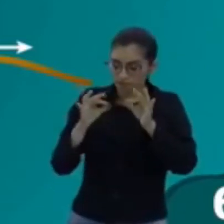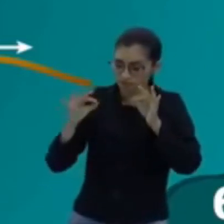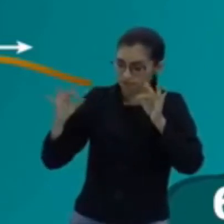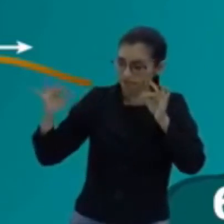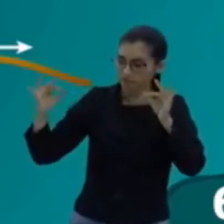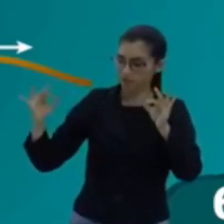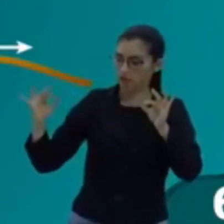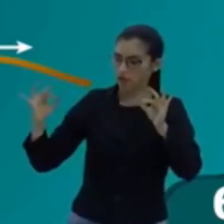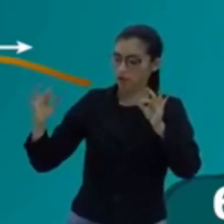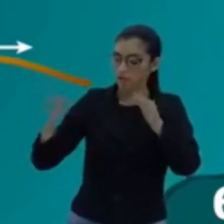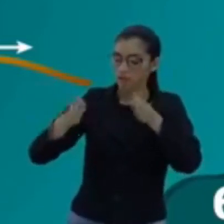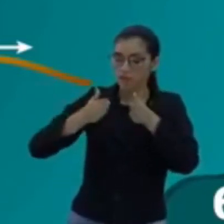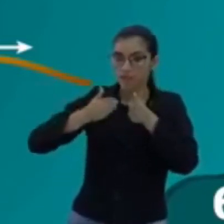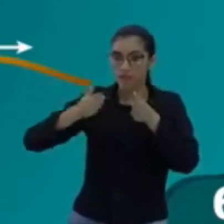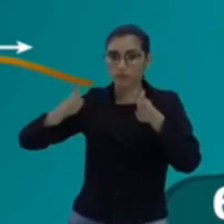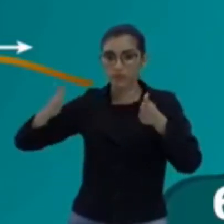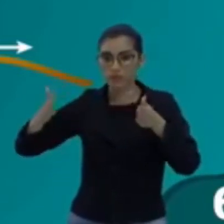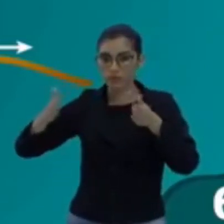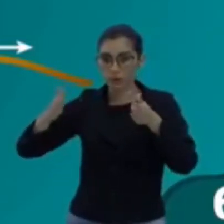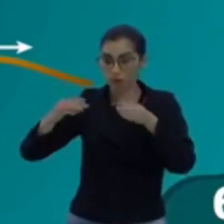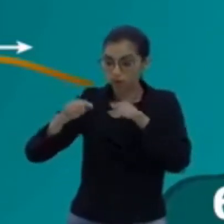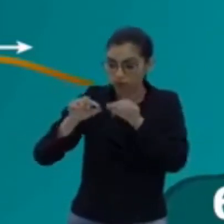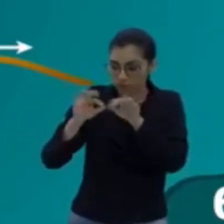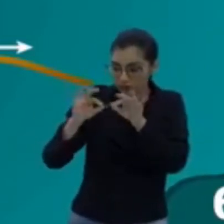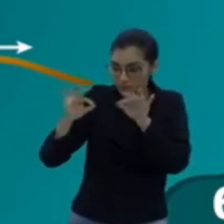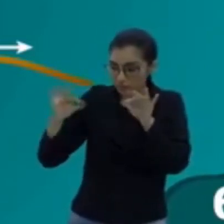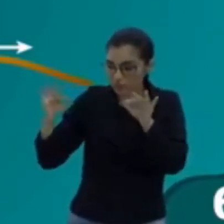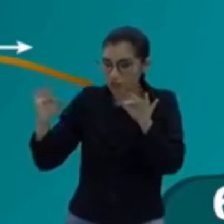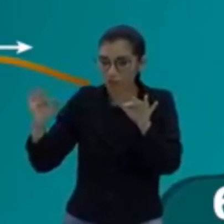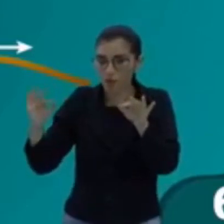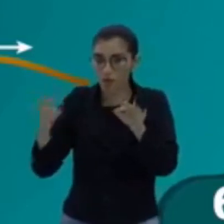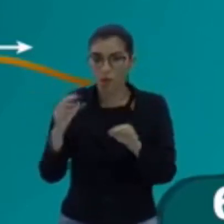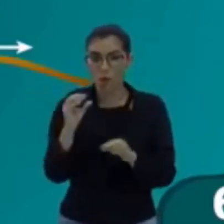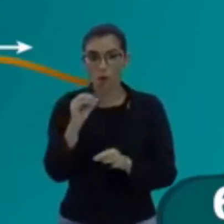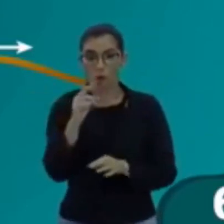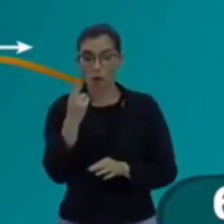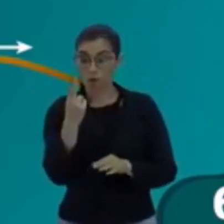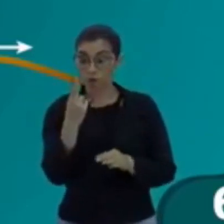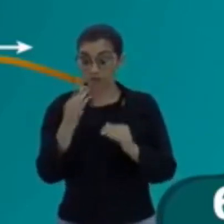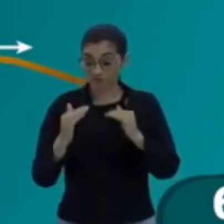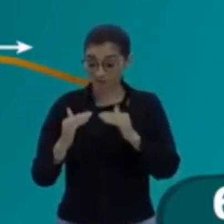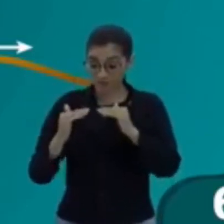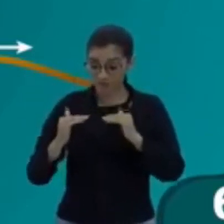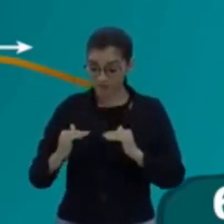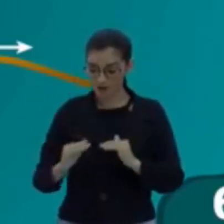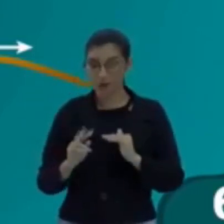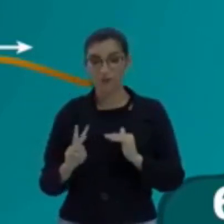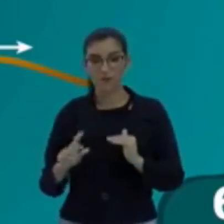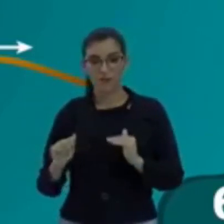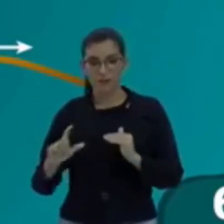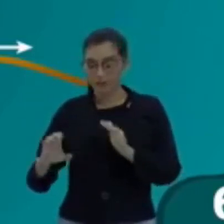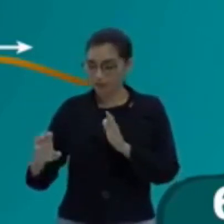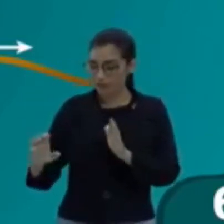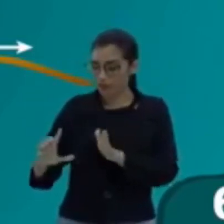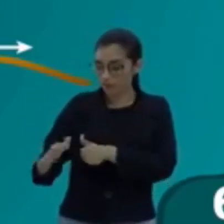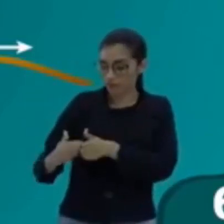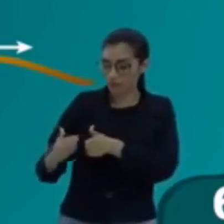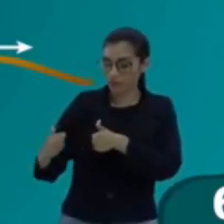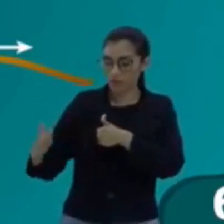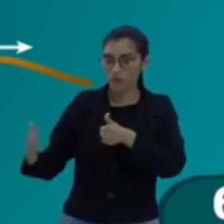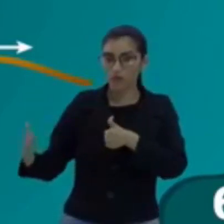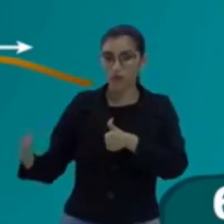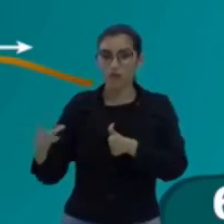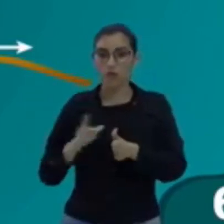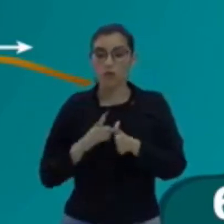a distância entre duas cristas ou dois vales consecutivos, eu tenho algo que